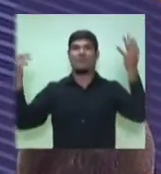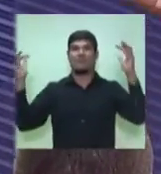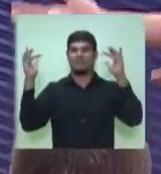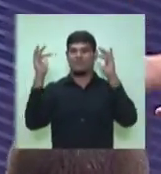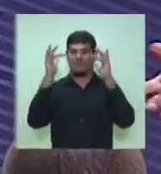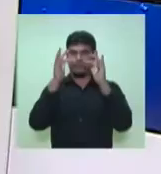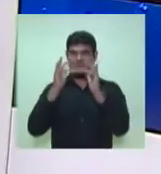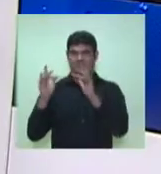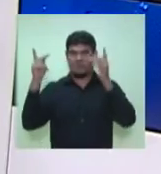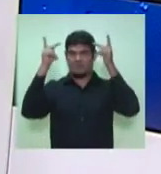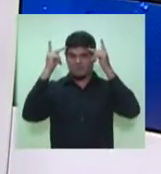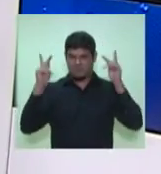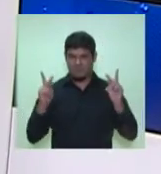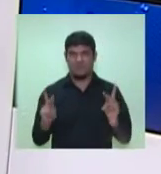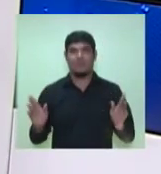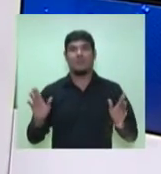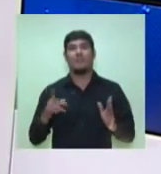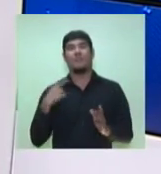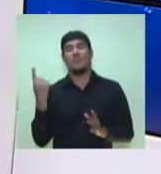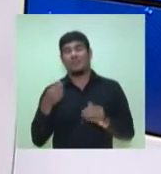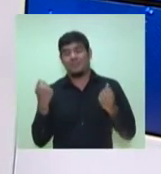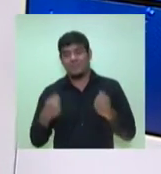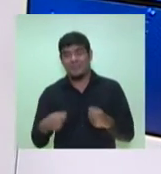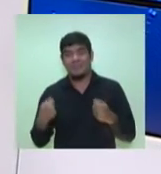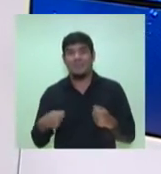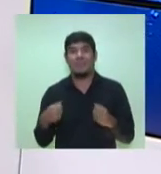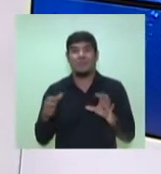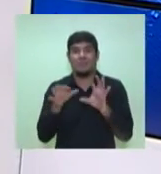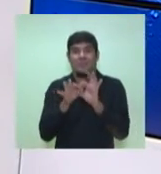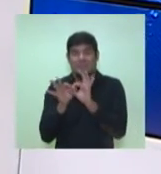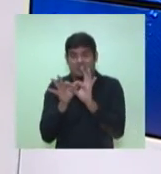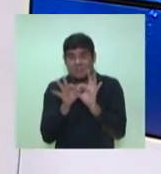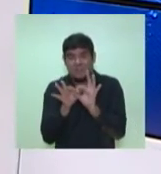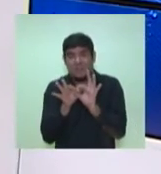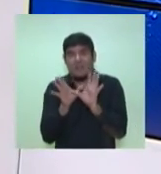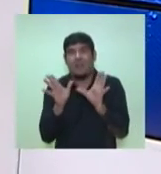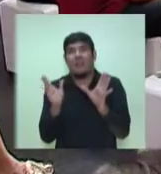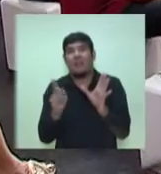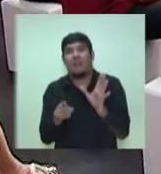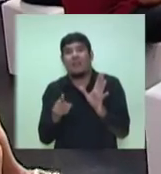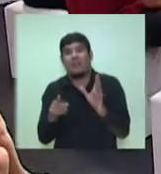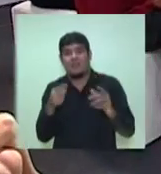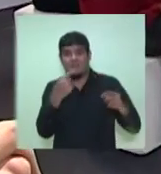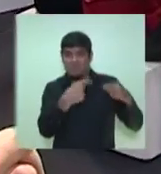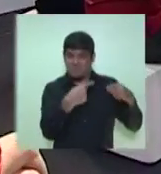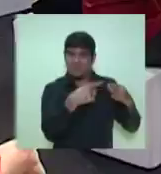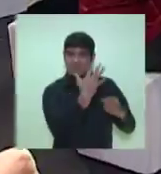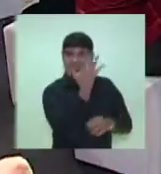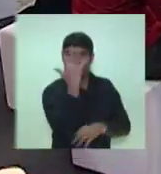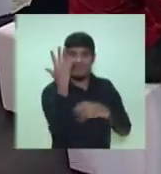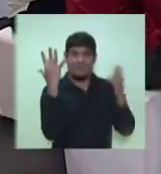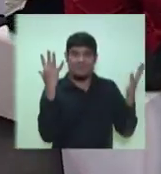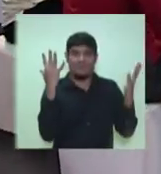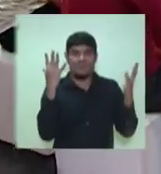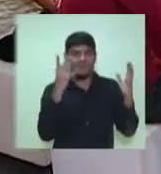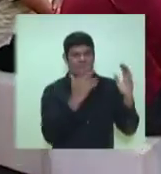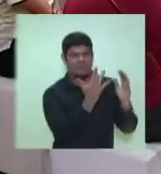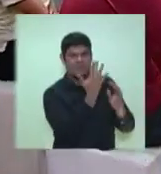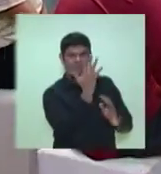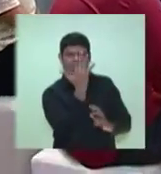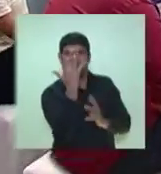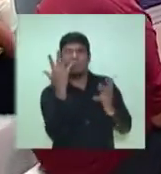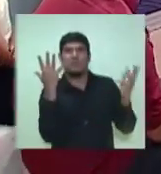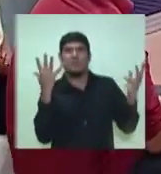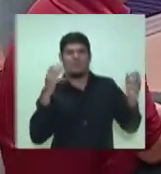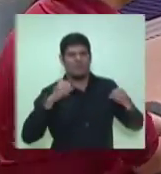necessidade de sobrevivência, enfim. Nós temos que fazer da política ambiental, uma política de